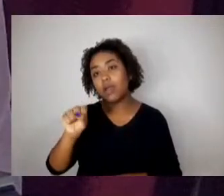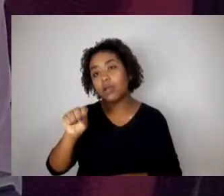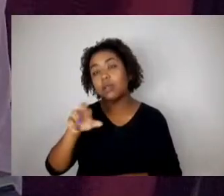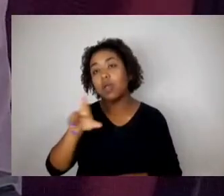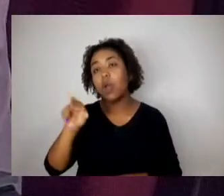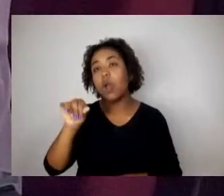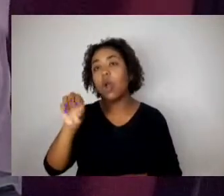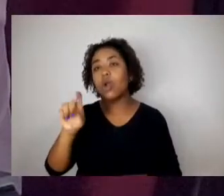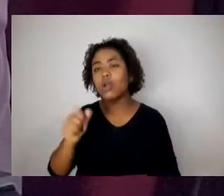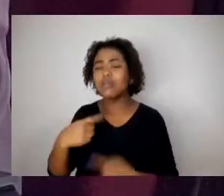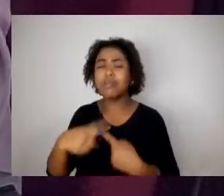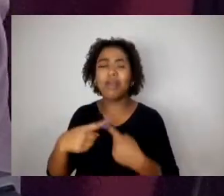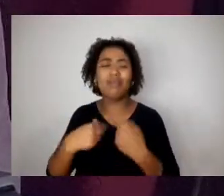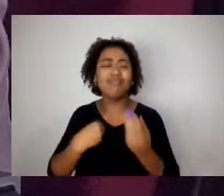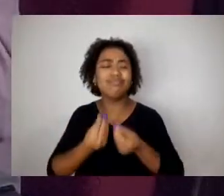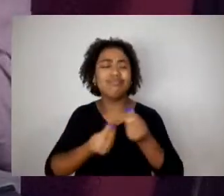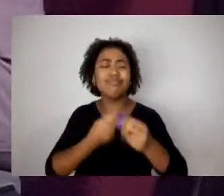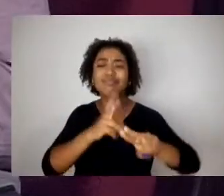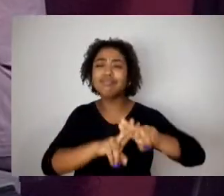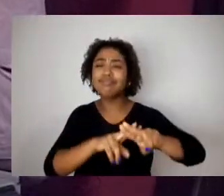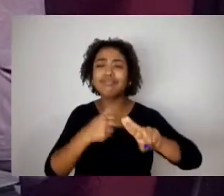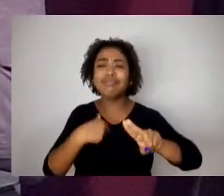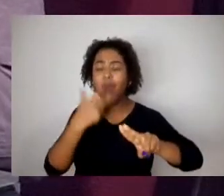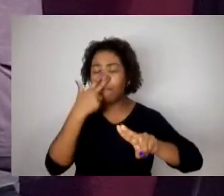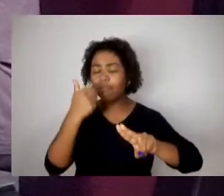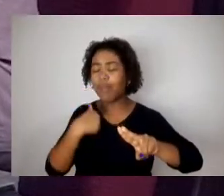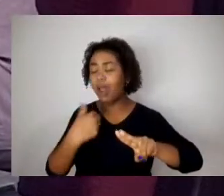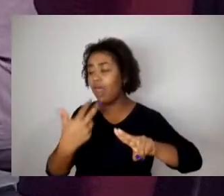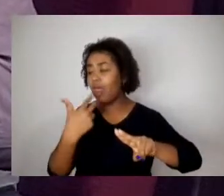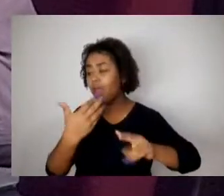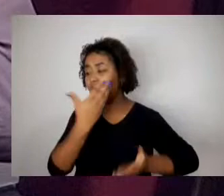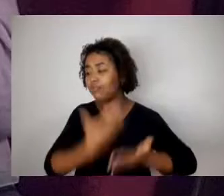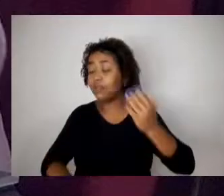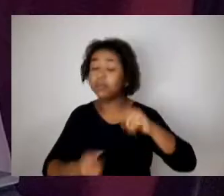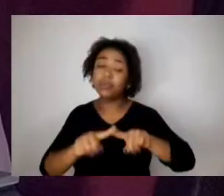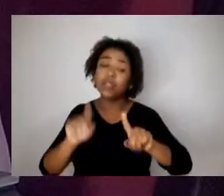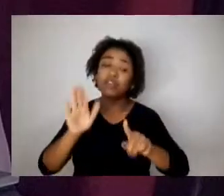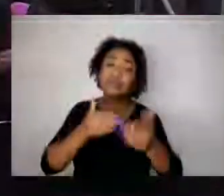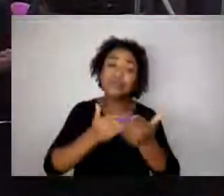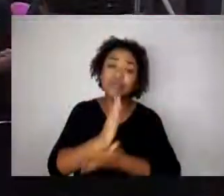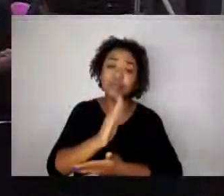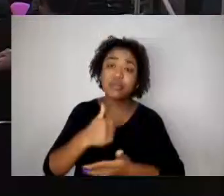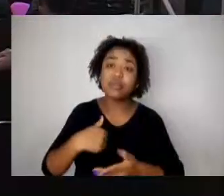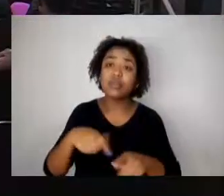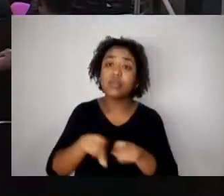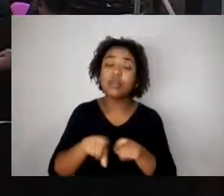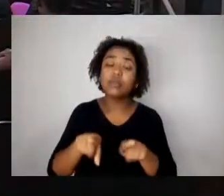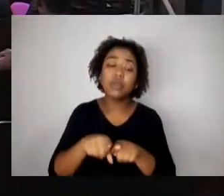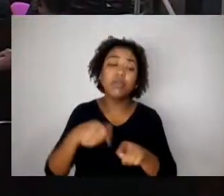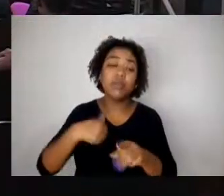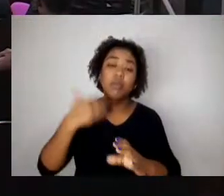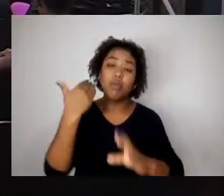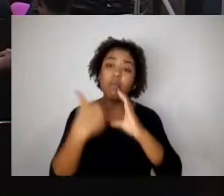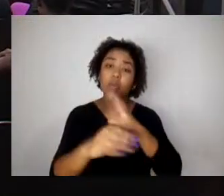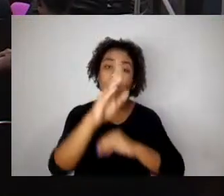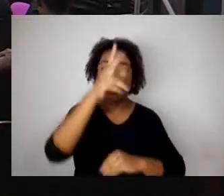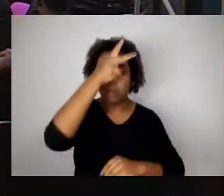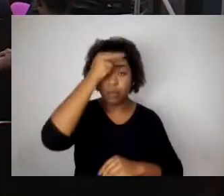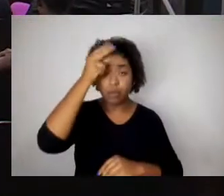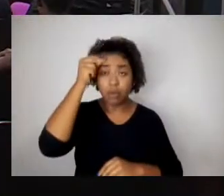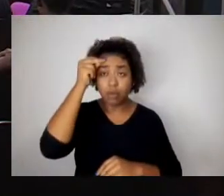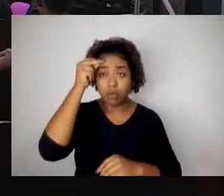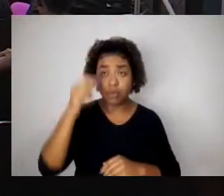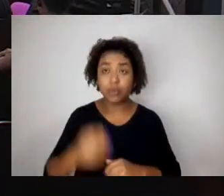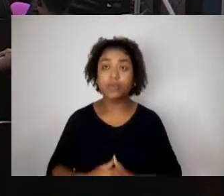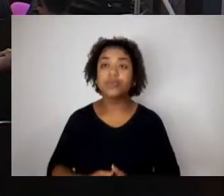votou, está aprovado o projeto, e nós vamos mandar o autógrafo para a Prefeitura. Pela ordem, vereador, professor Nilton Militão.